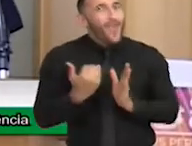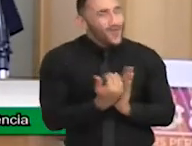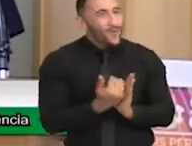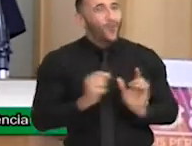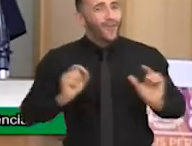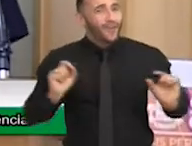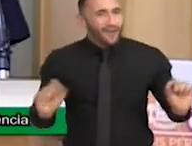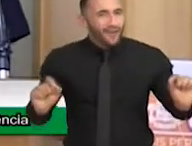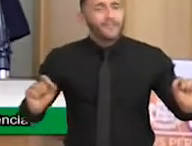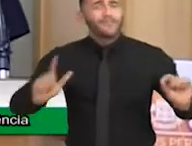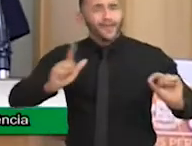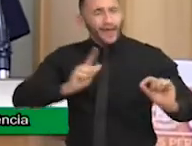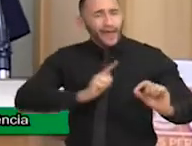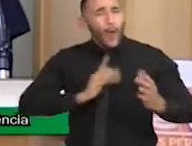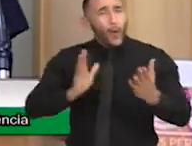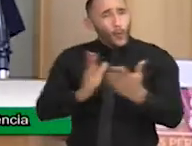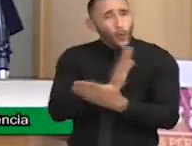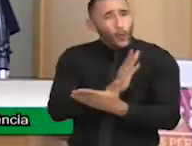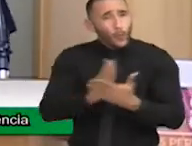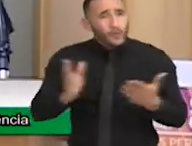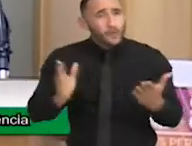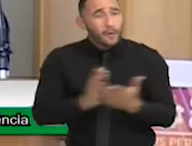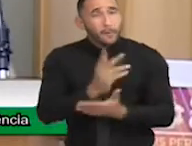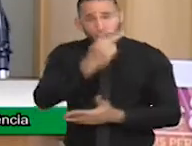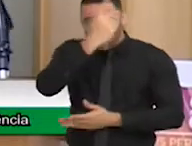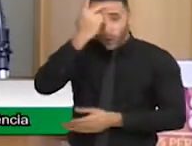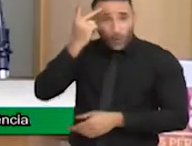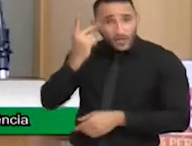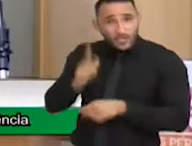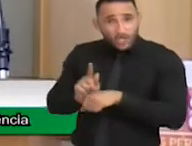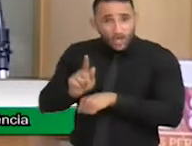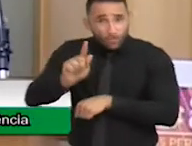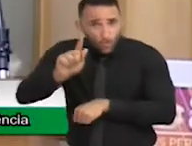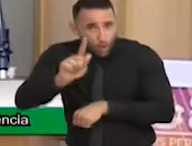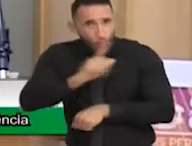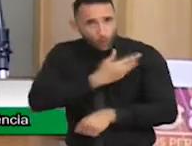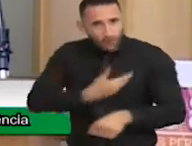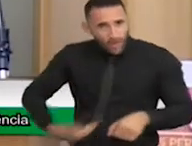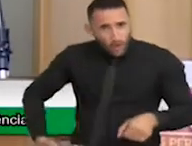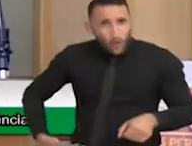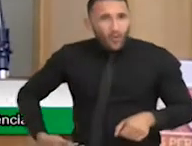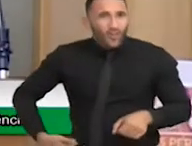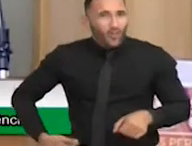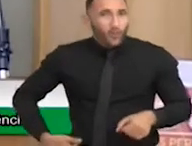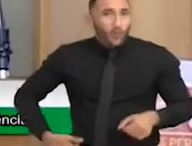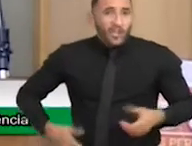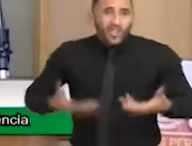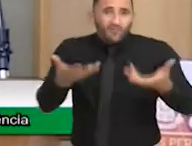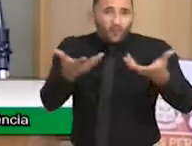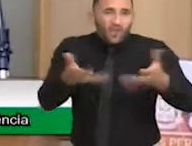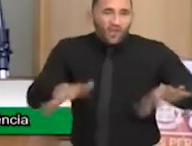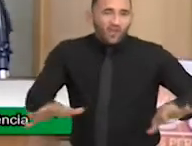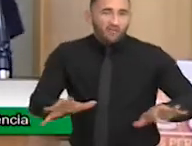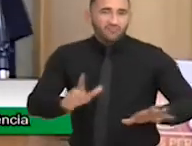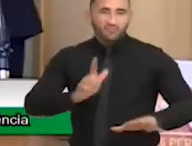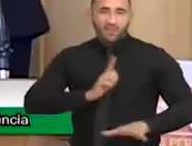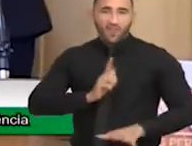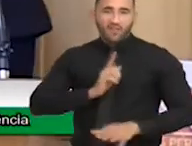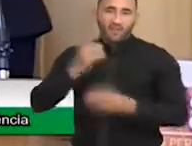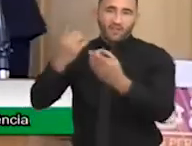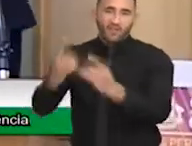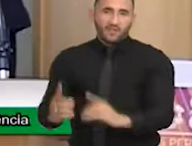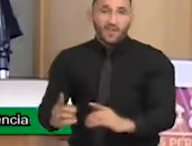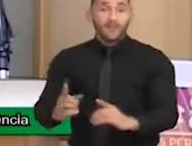que existem gestores que preferiam que ela não existisse. Existem pessoas que querem